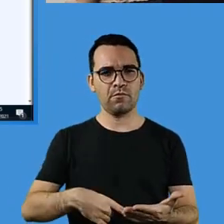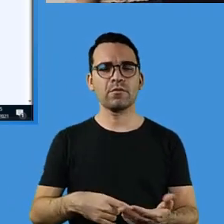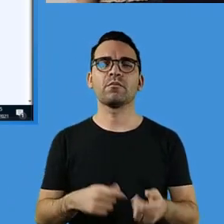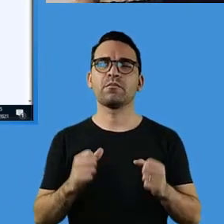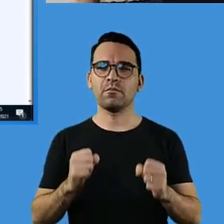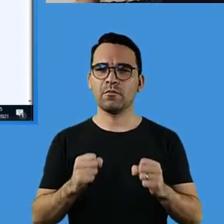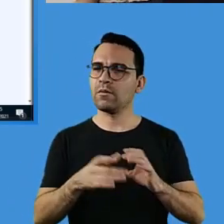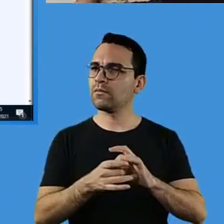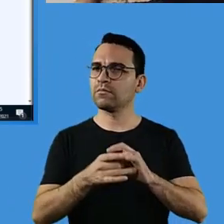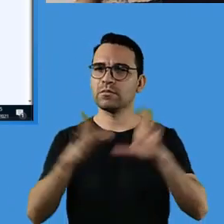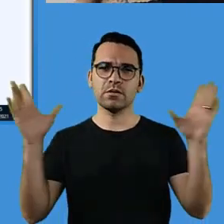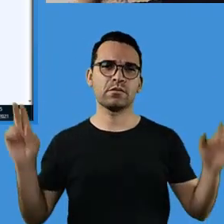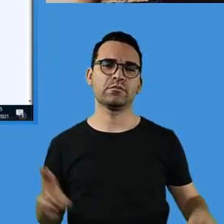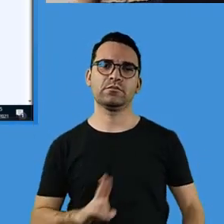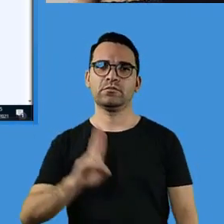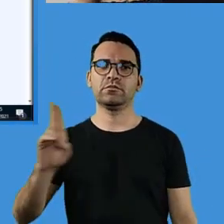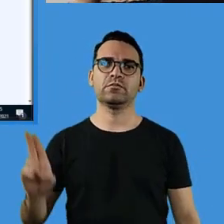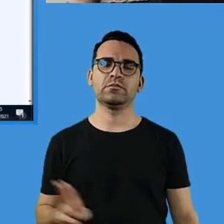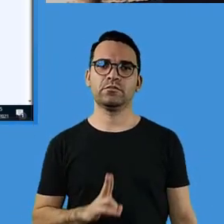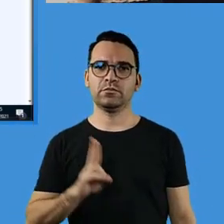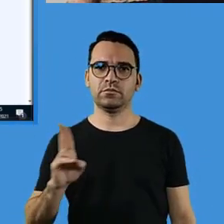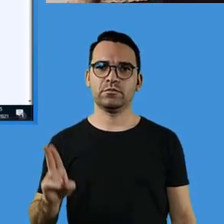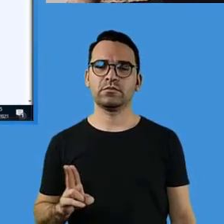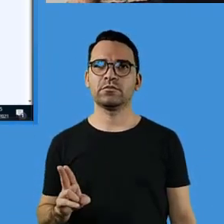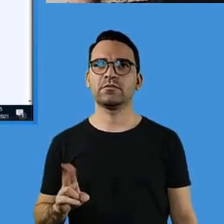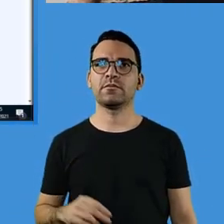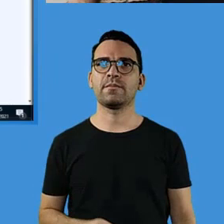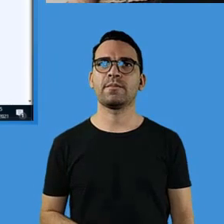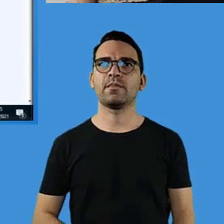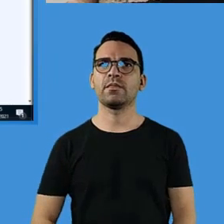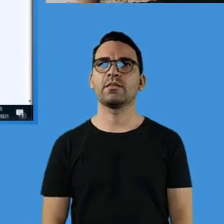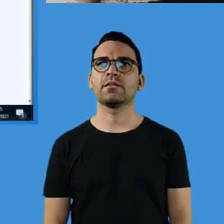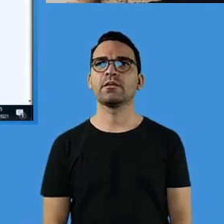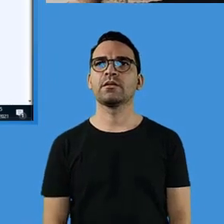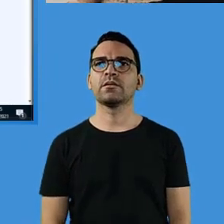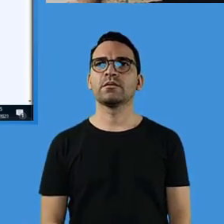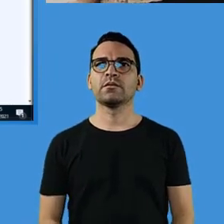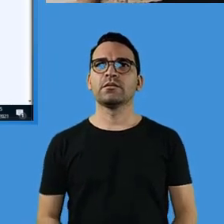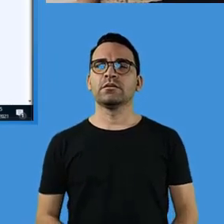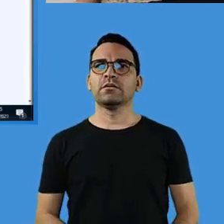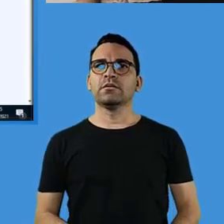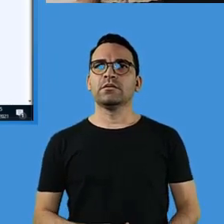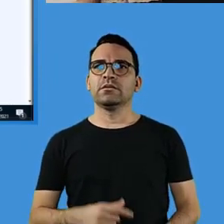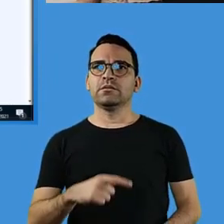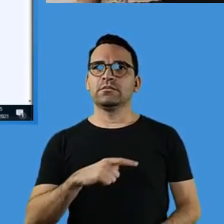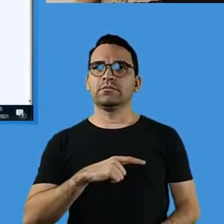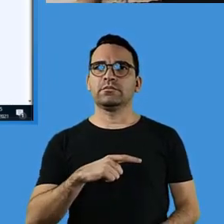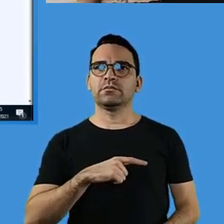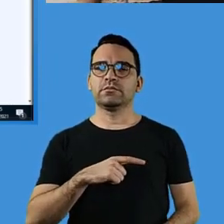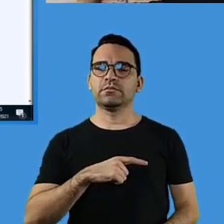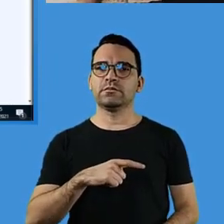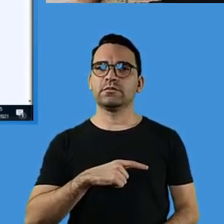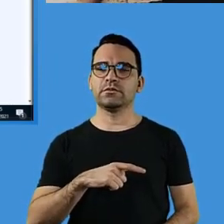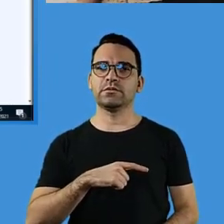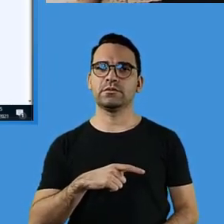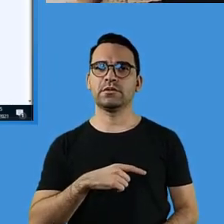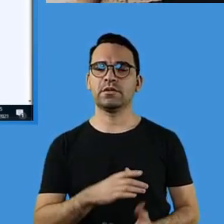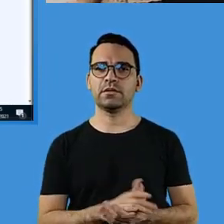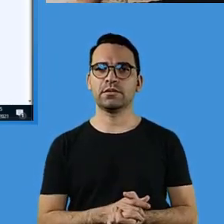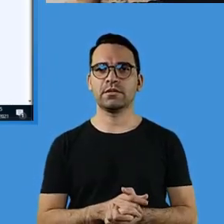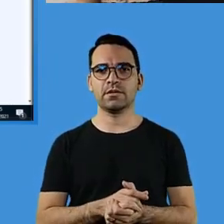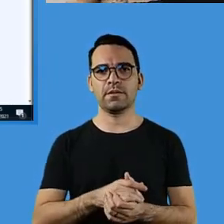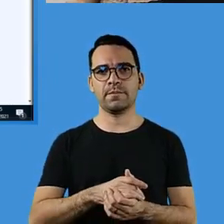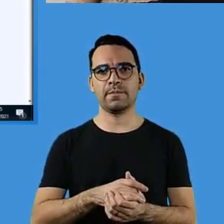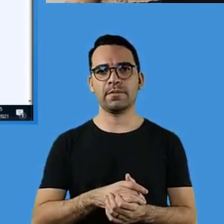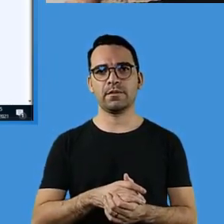vocês quiserem, lá nas devolutivas pedagógicas, vocês vão encontrar uma